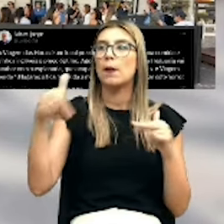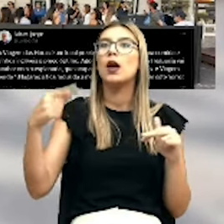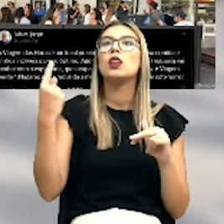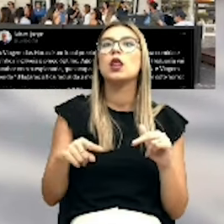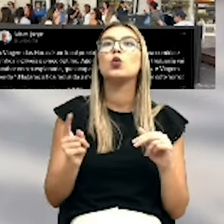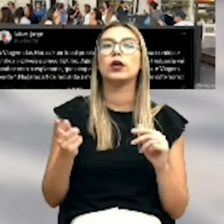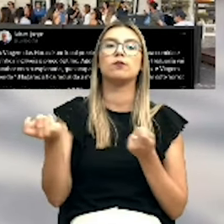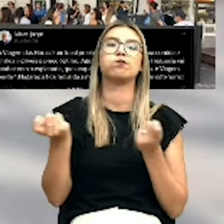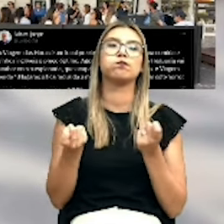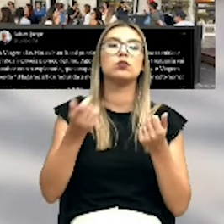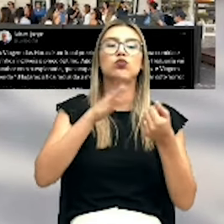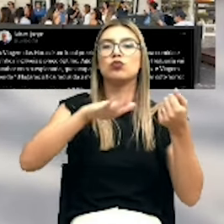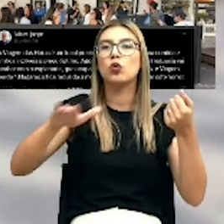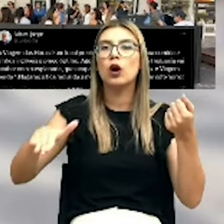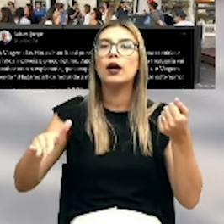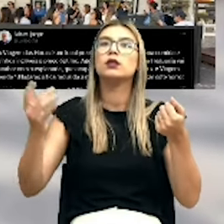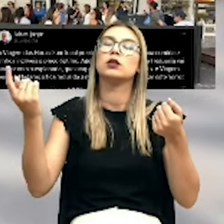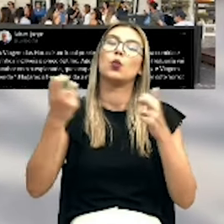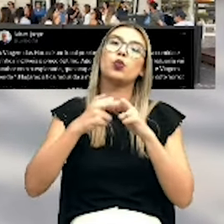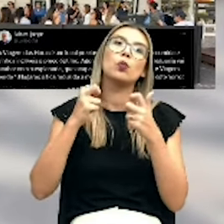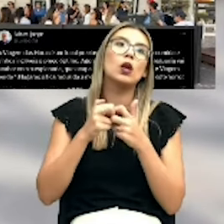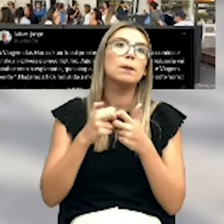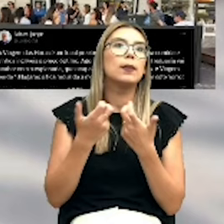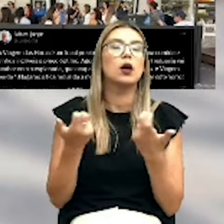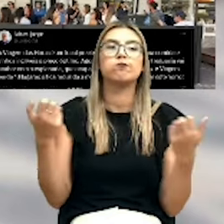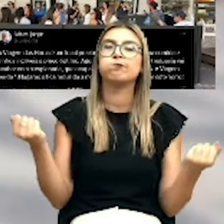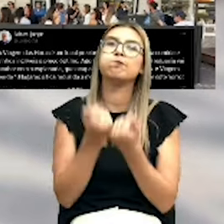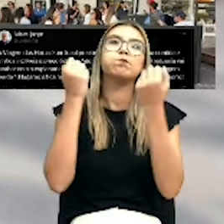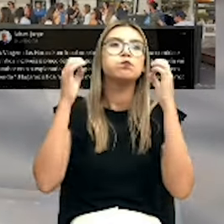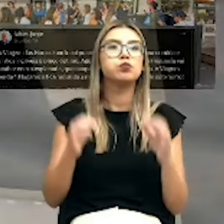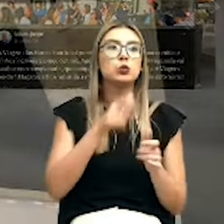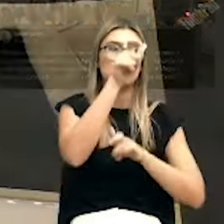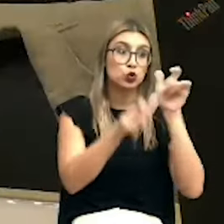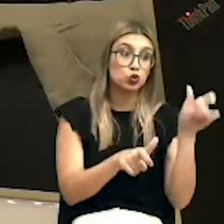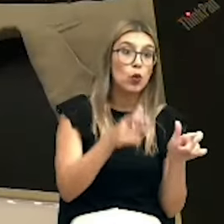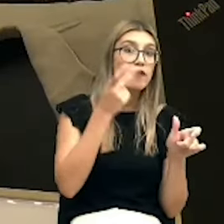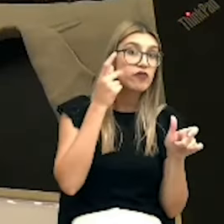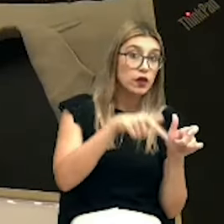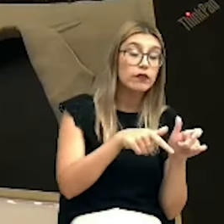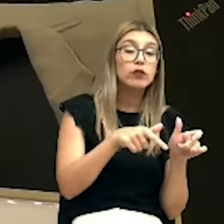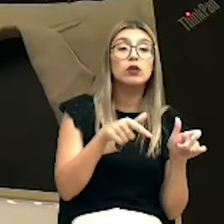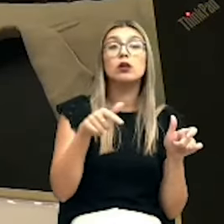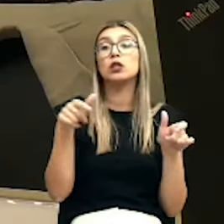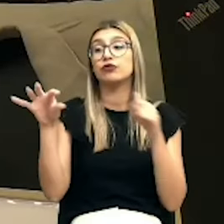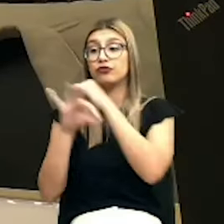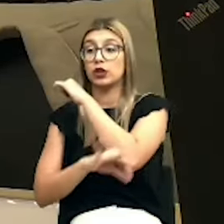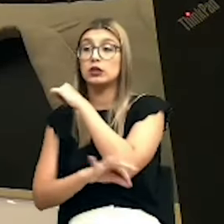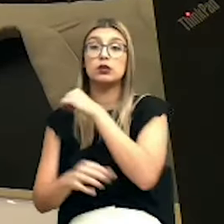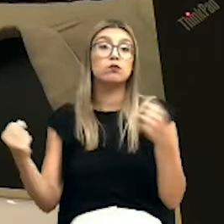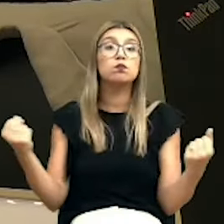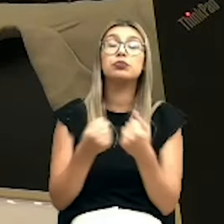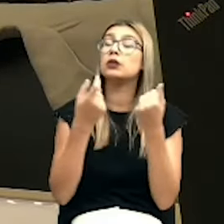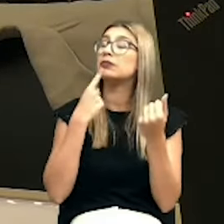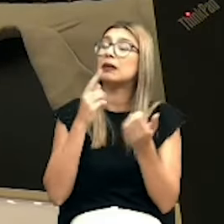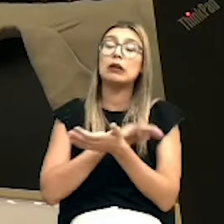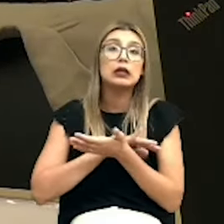gestão dos lugares de estacionamento e é um problema que tem de ser resolvido. E há um conflito entre os moradores e a Junta e ninguém se entende. E era